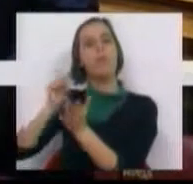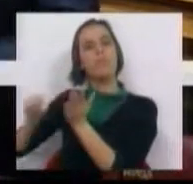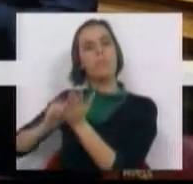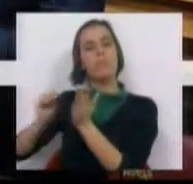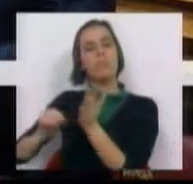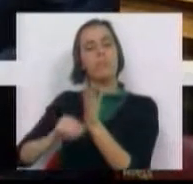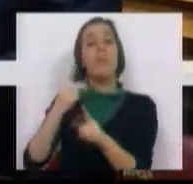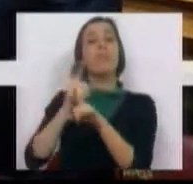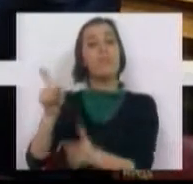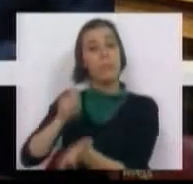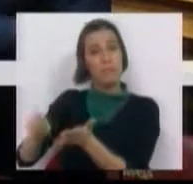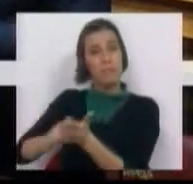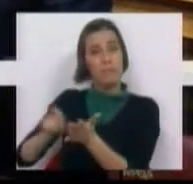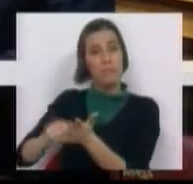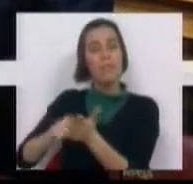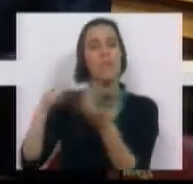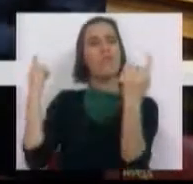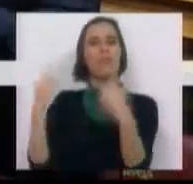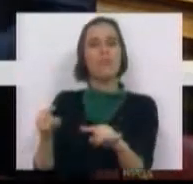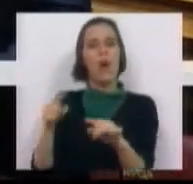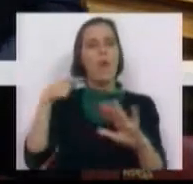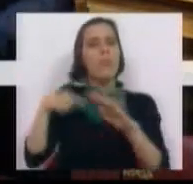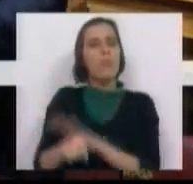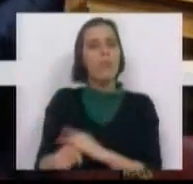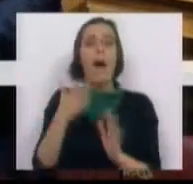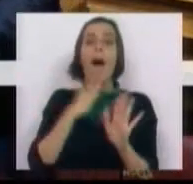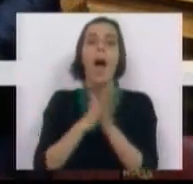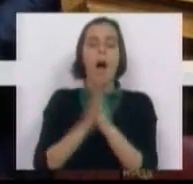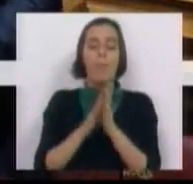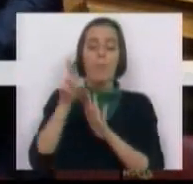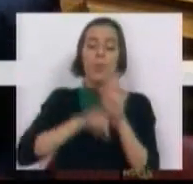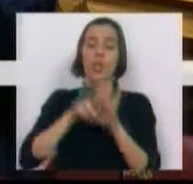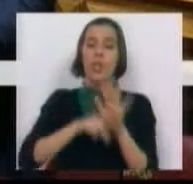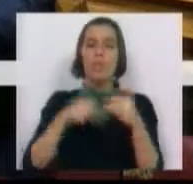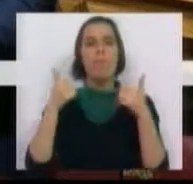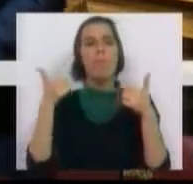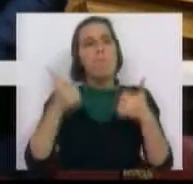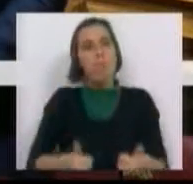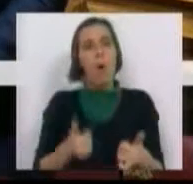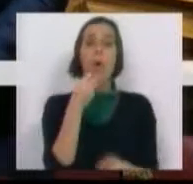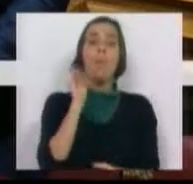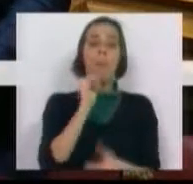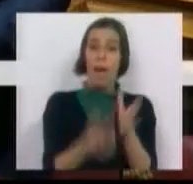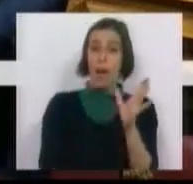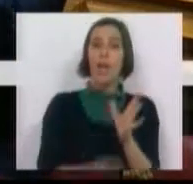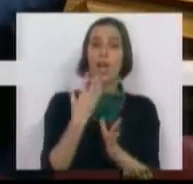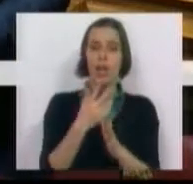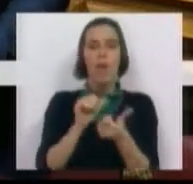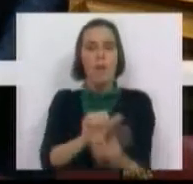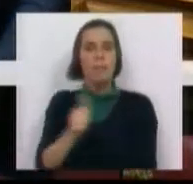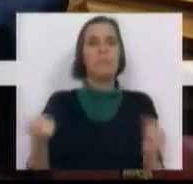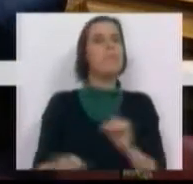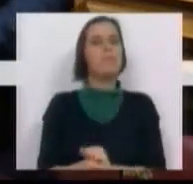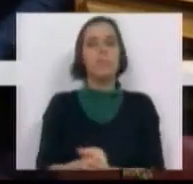escrito, porque aquilo que lá estava escrito era só aprofundar e aproveitar um regime bondoso que o PS criou para o